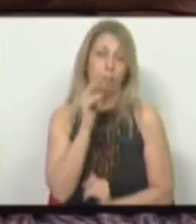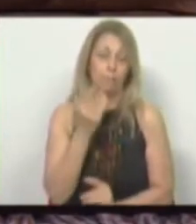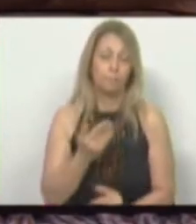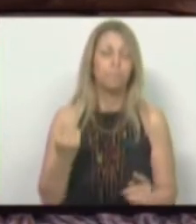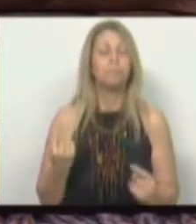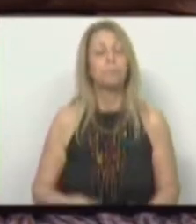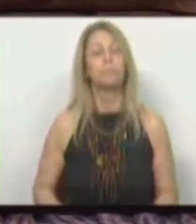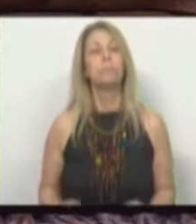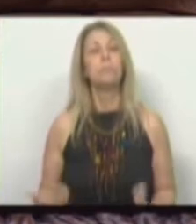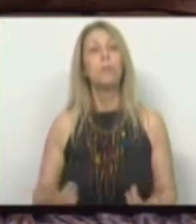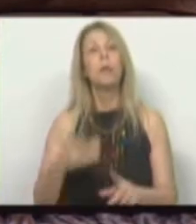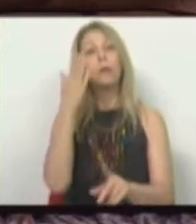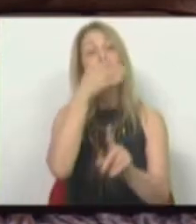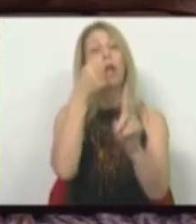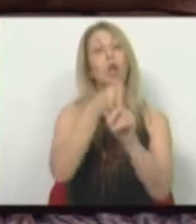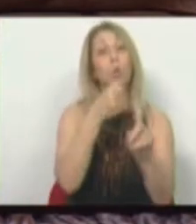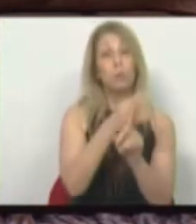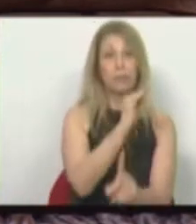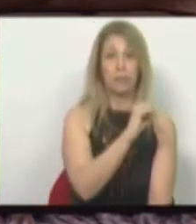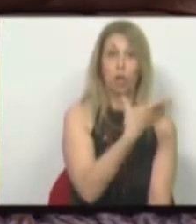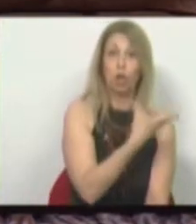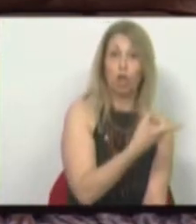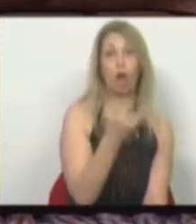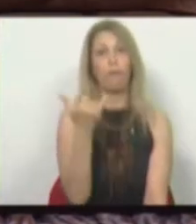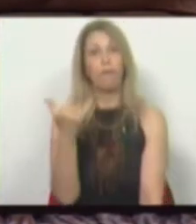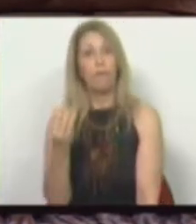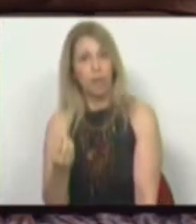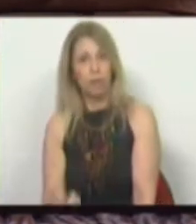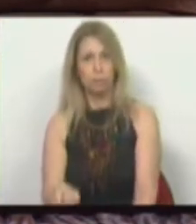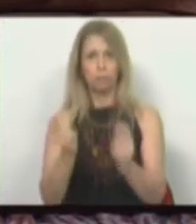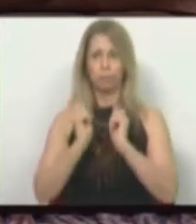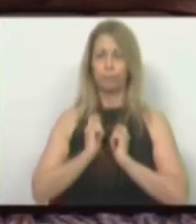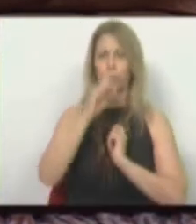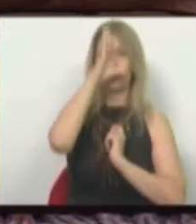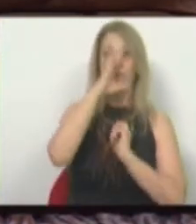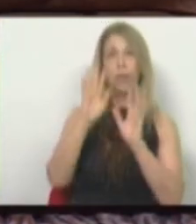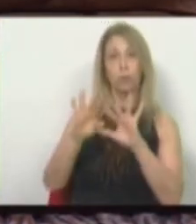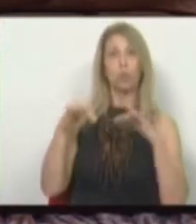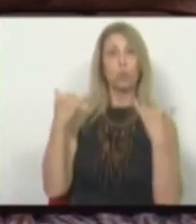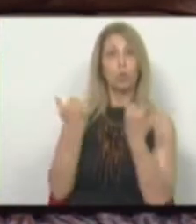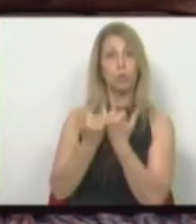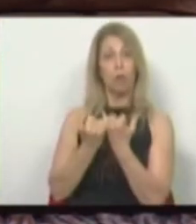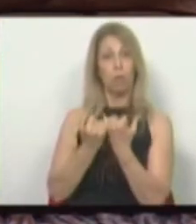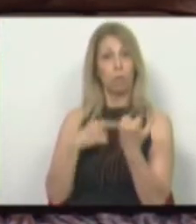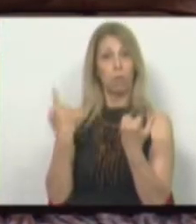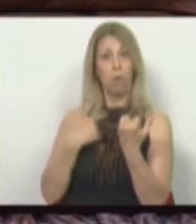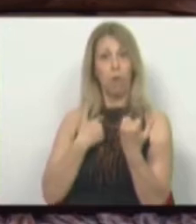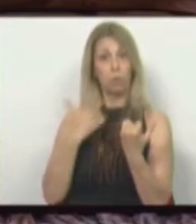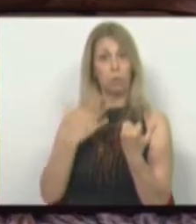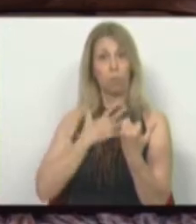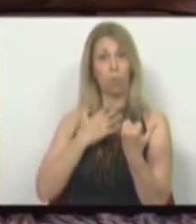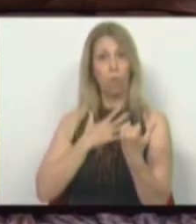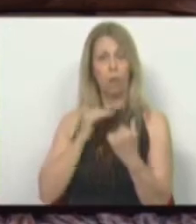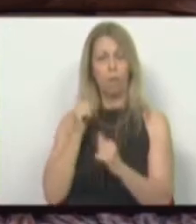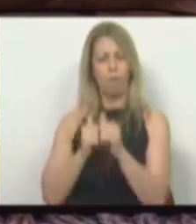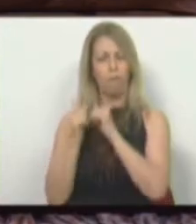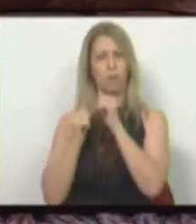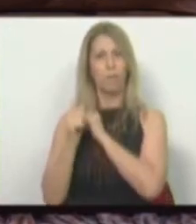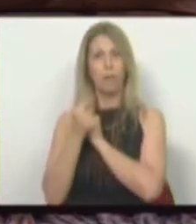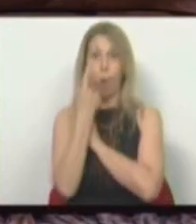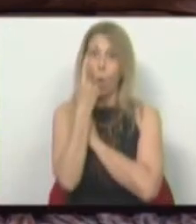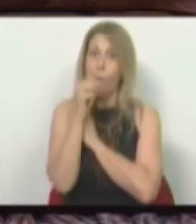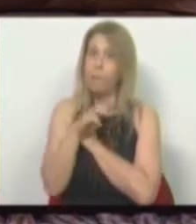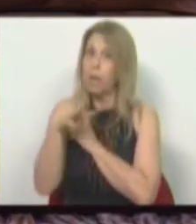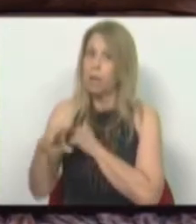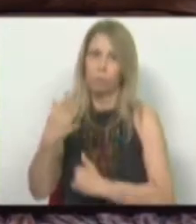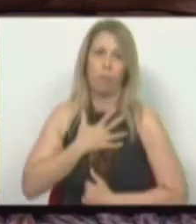lutas do século XIX e do século XX nos ligaram um estado social no qual não queremos recuar nem um milímetro, a verdade é